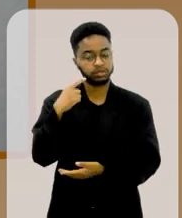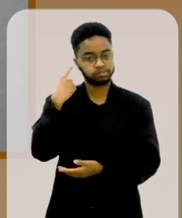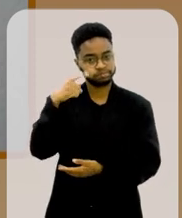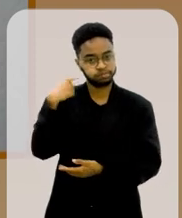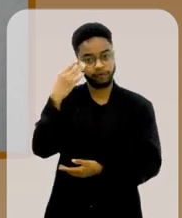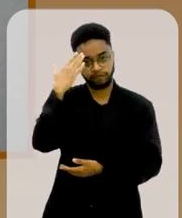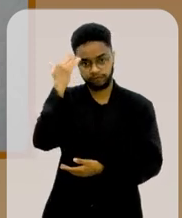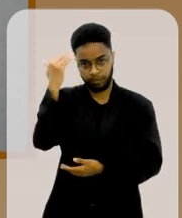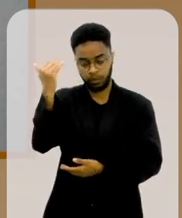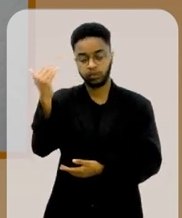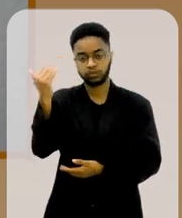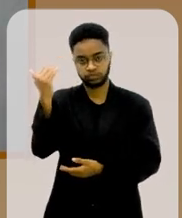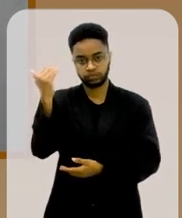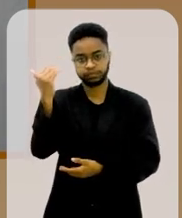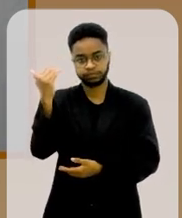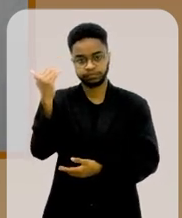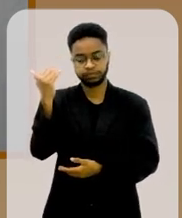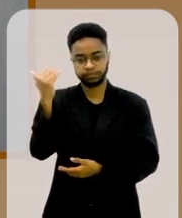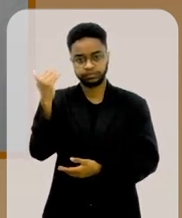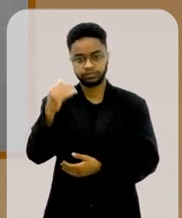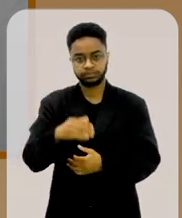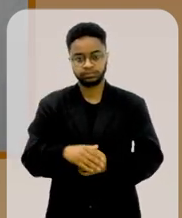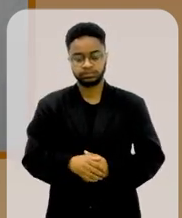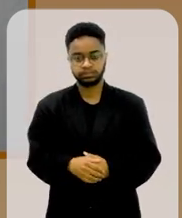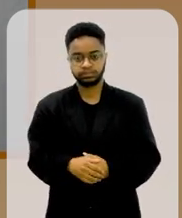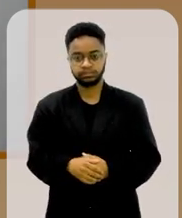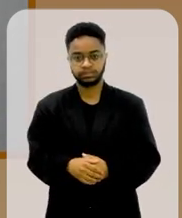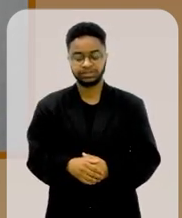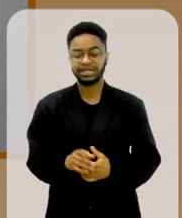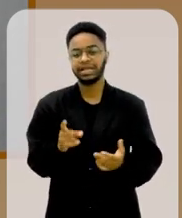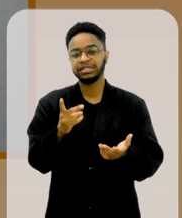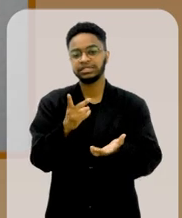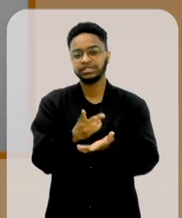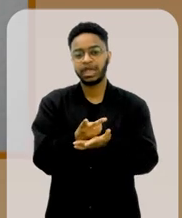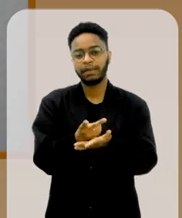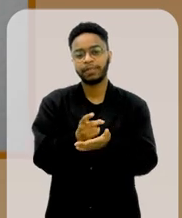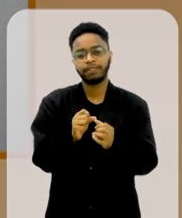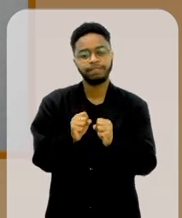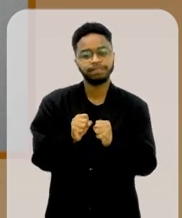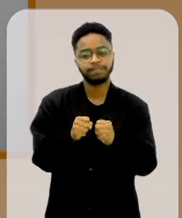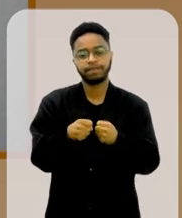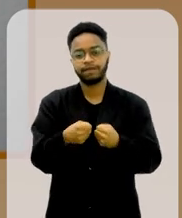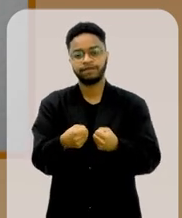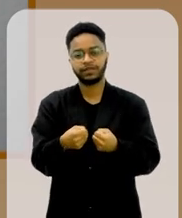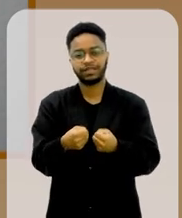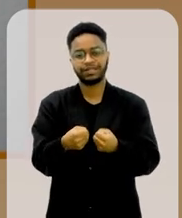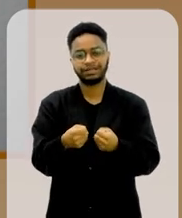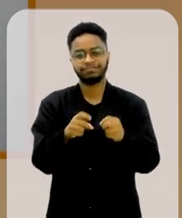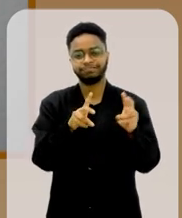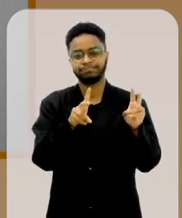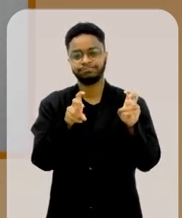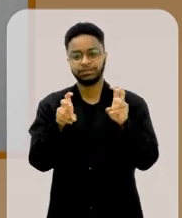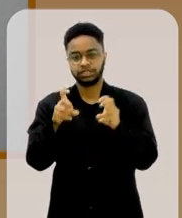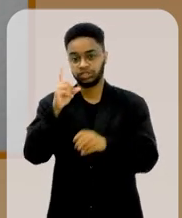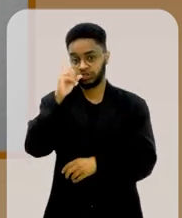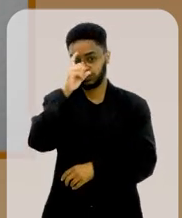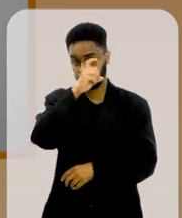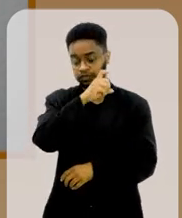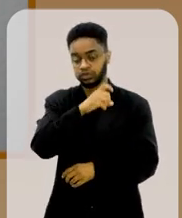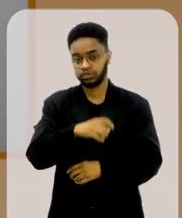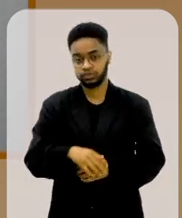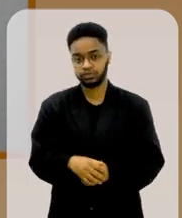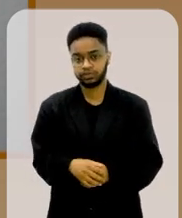renome, né? Que tinham o hábito de defender casos bem complexos.